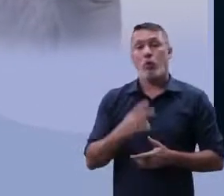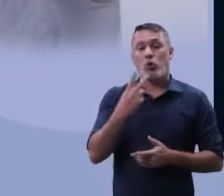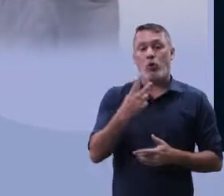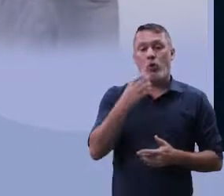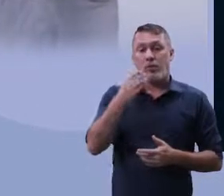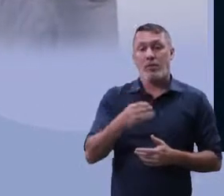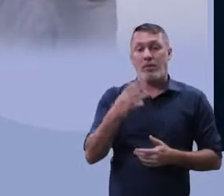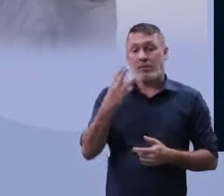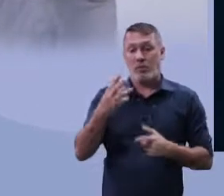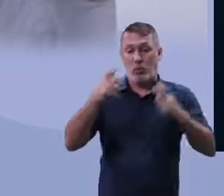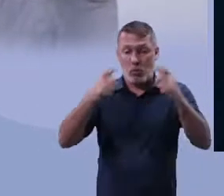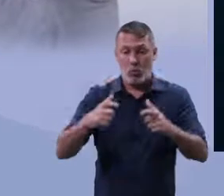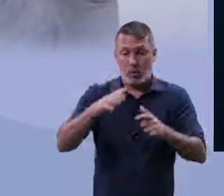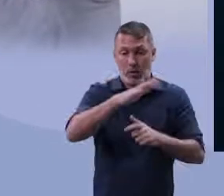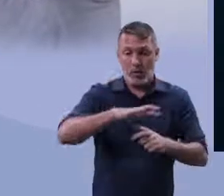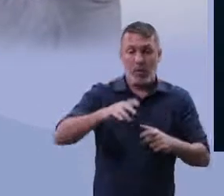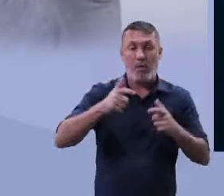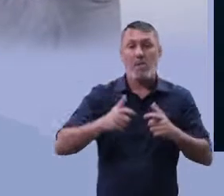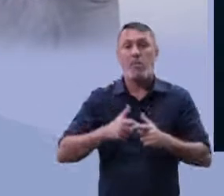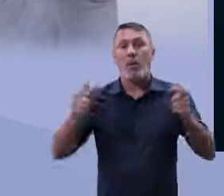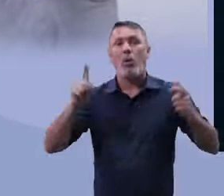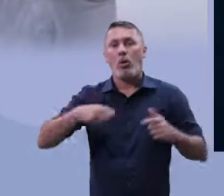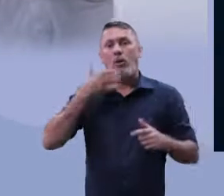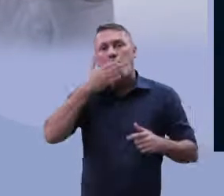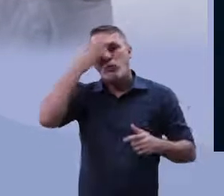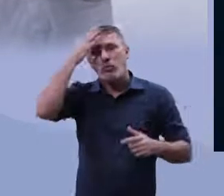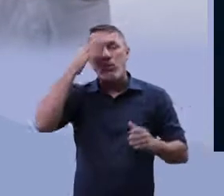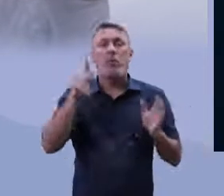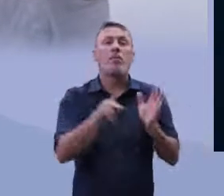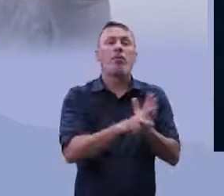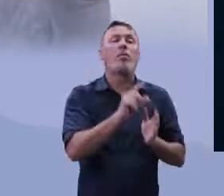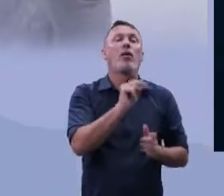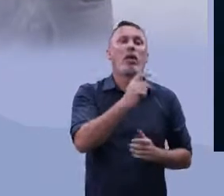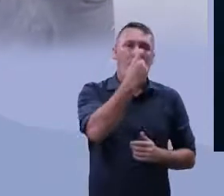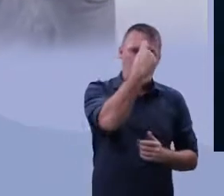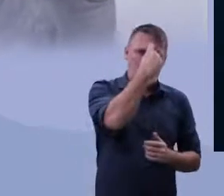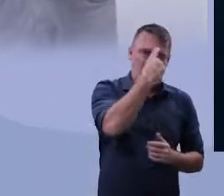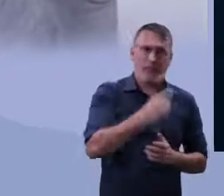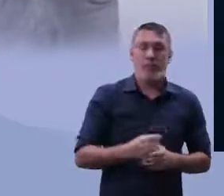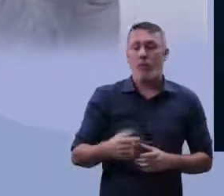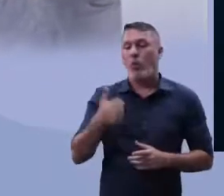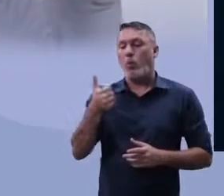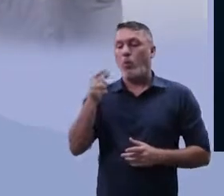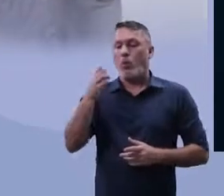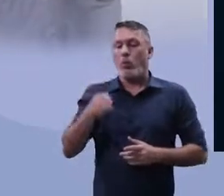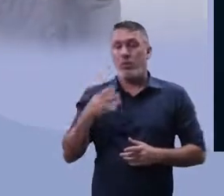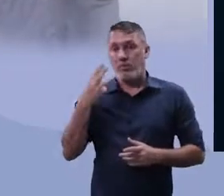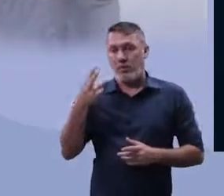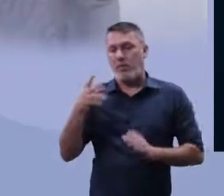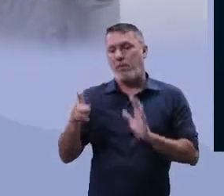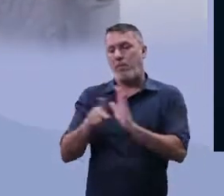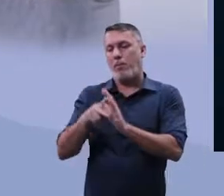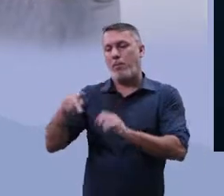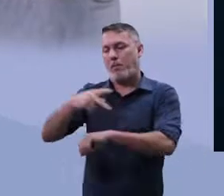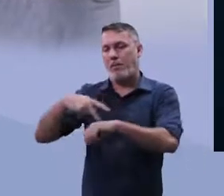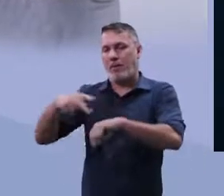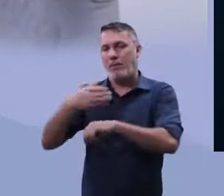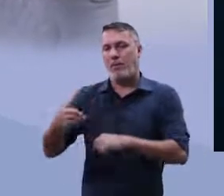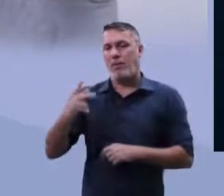da região é de maioria muçulmana e pertence à Índia e um terço, no caso, pertence ao